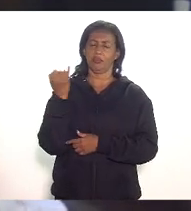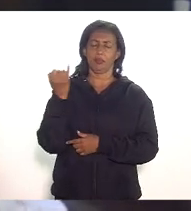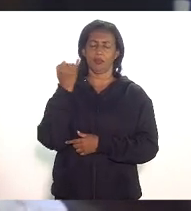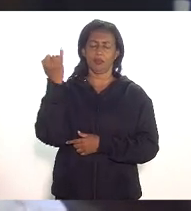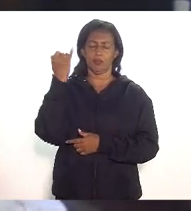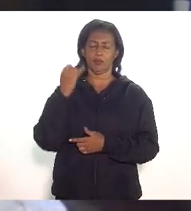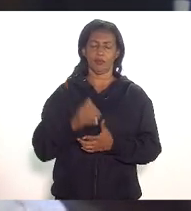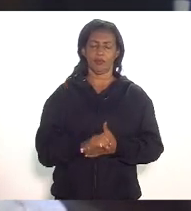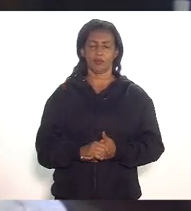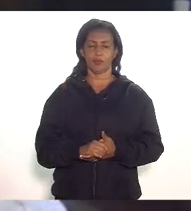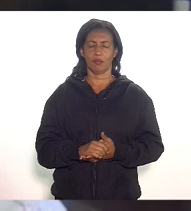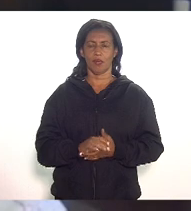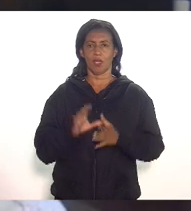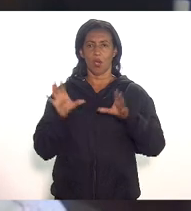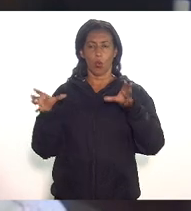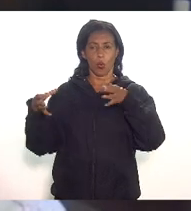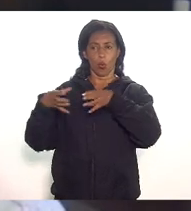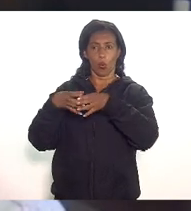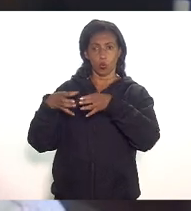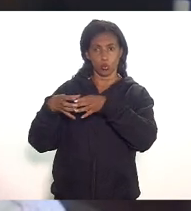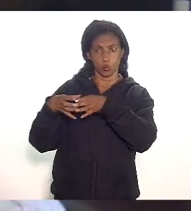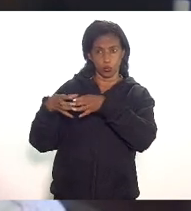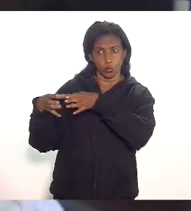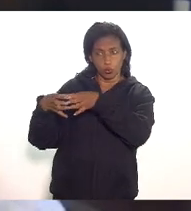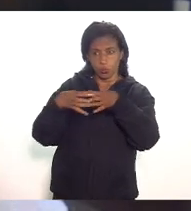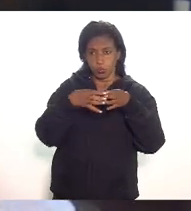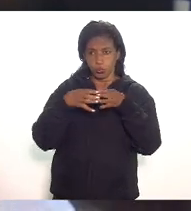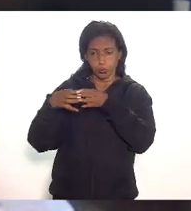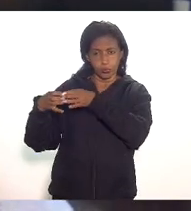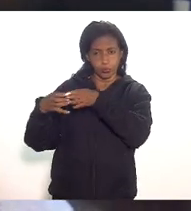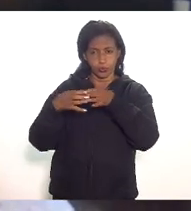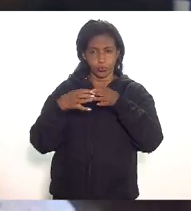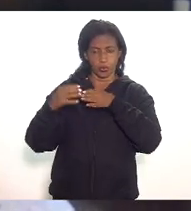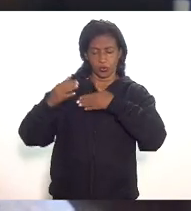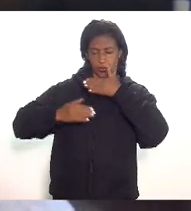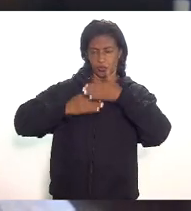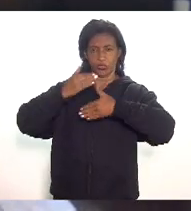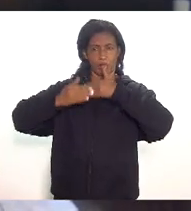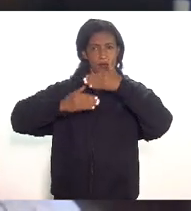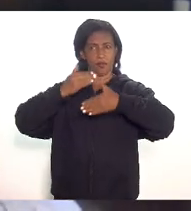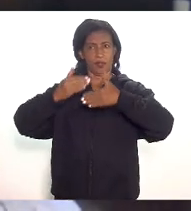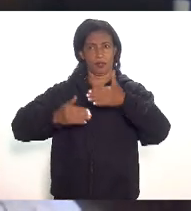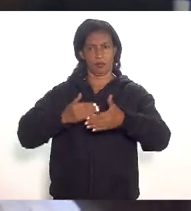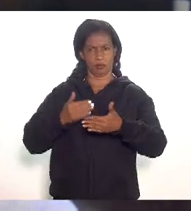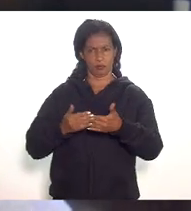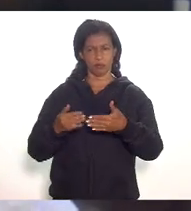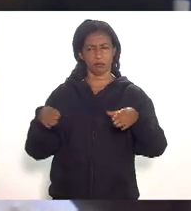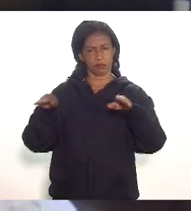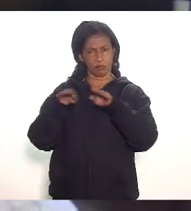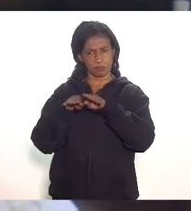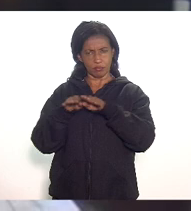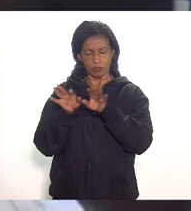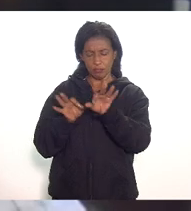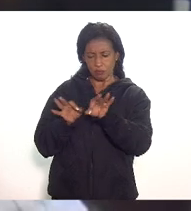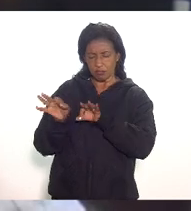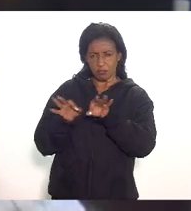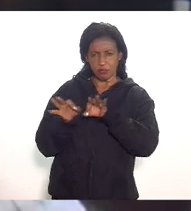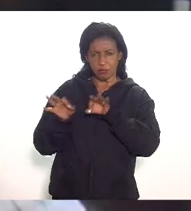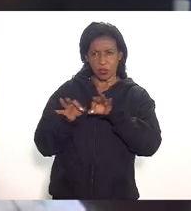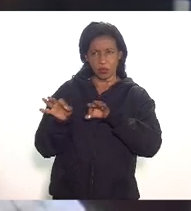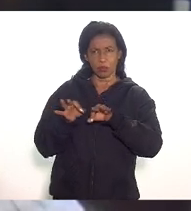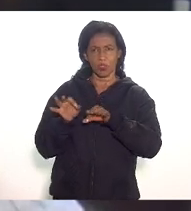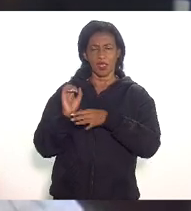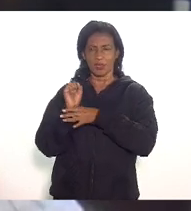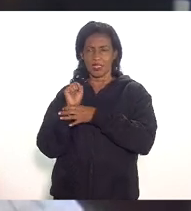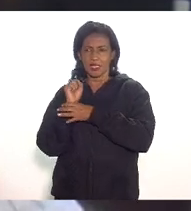eu acho que um conjunto de avanço em modernização na dinamização do mercado do gás o projeto em questão é dar